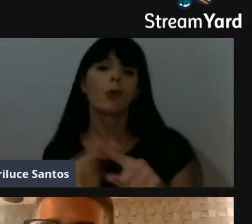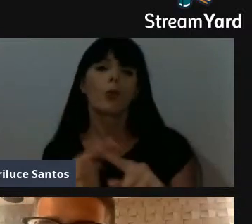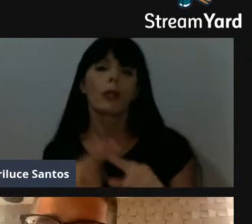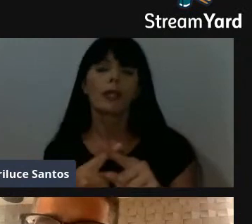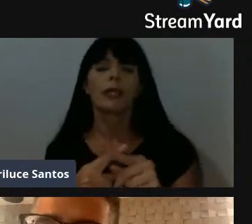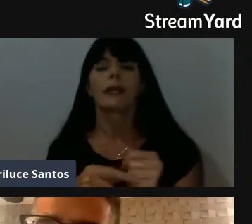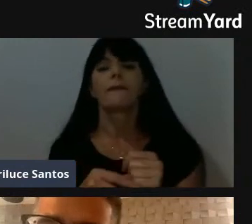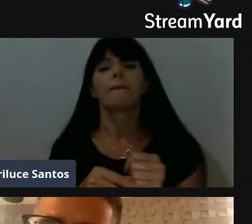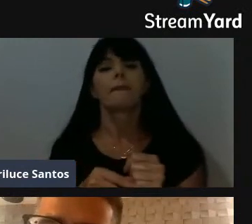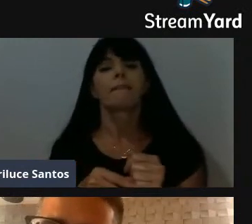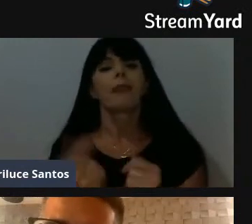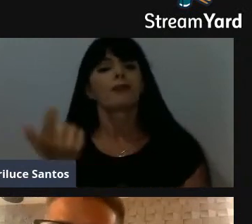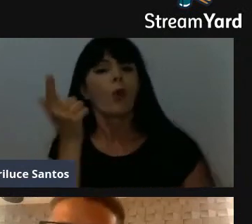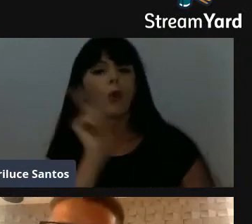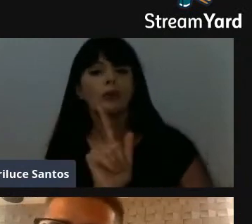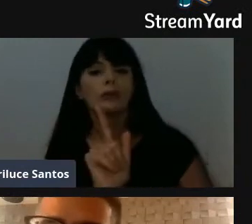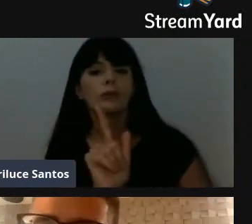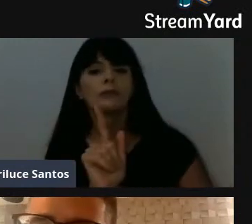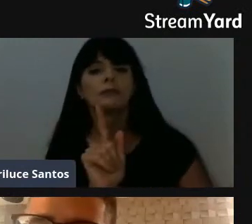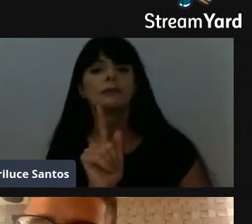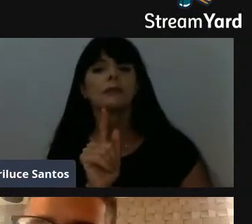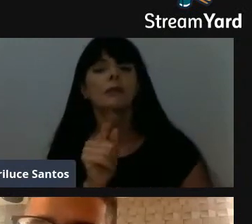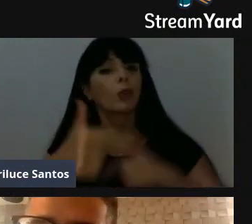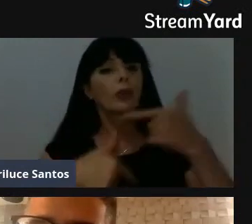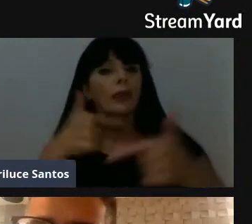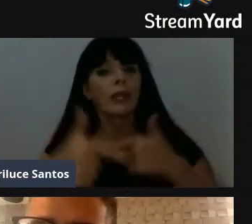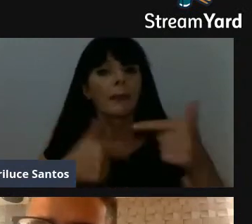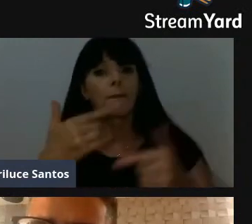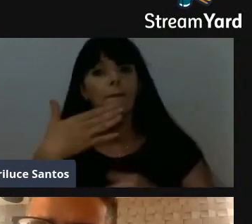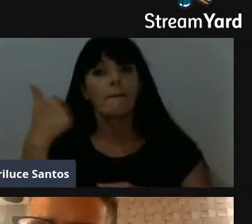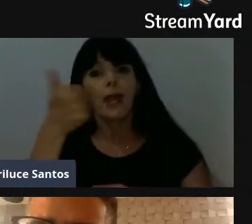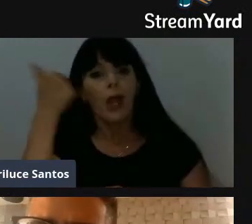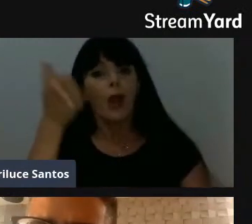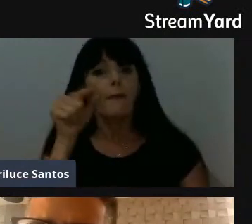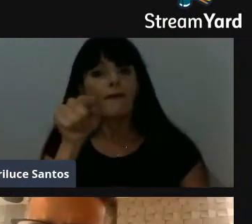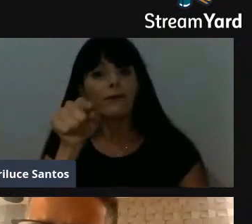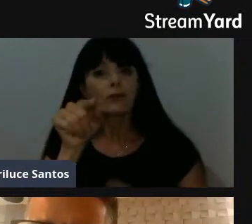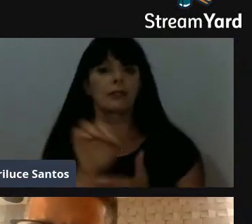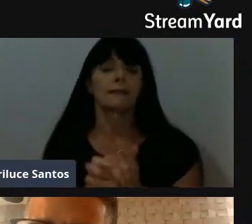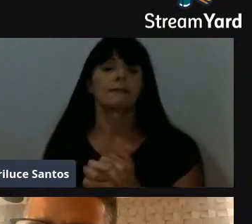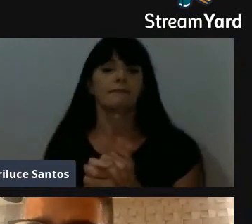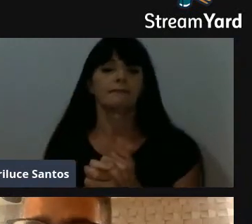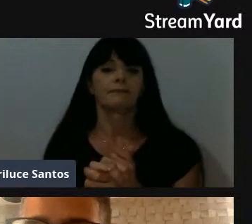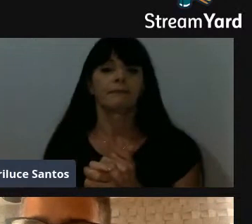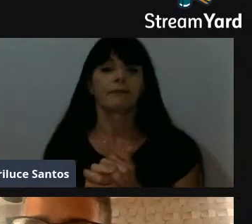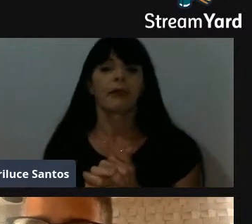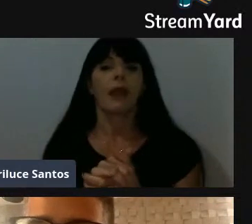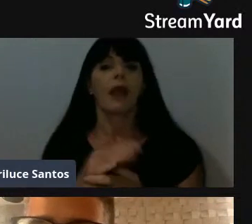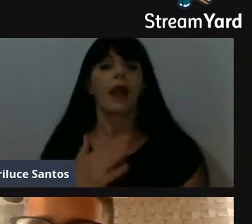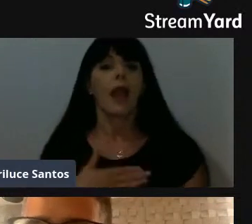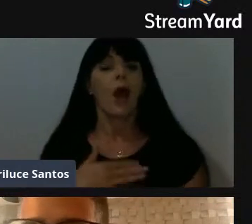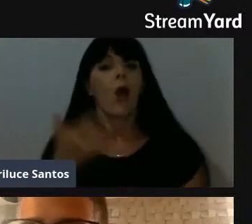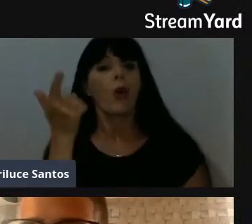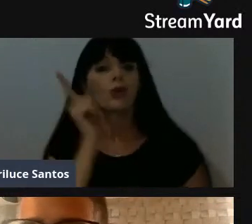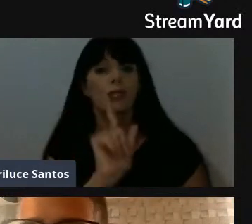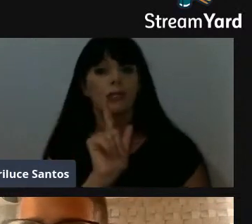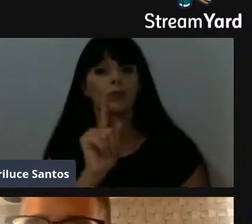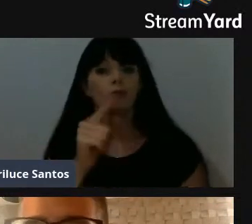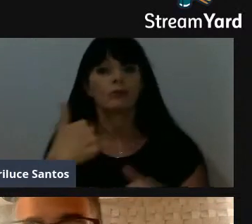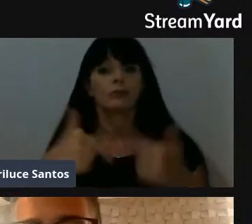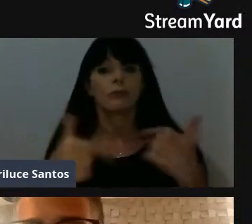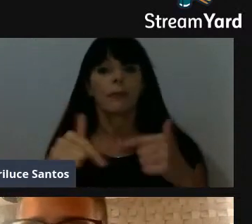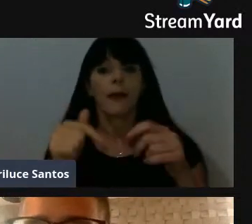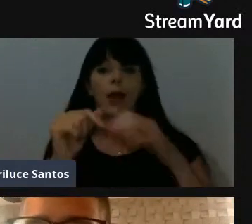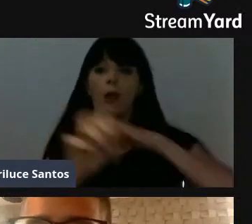tinha, ela falou, eu vou conseguir, vou arrumar um emprego melhor para você. Ela me... conseguiu um emprego para mim na cidade, que uma empresa